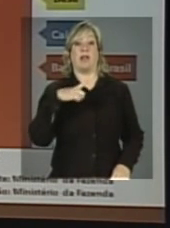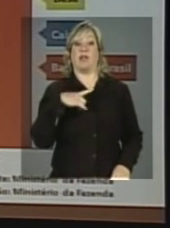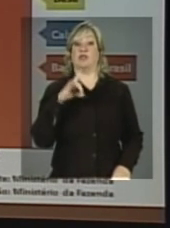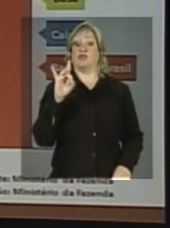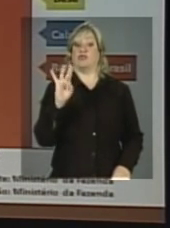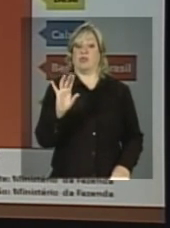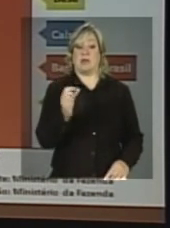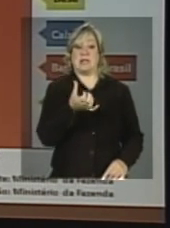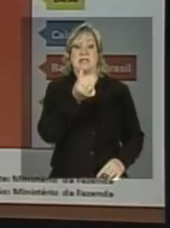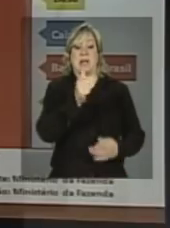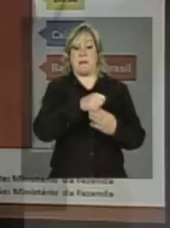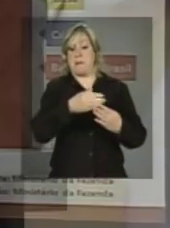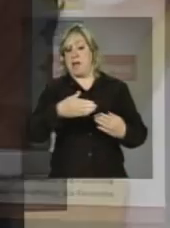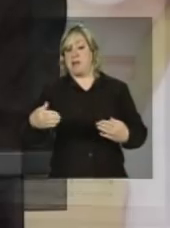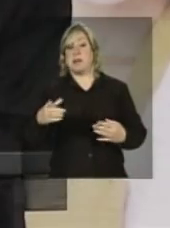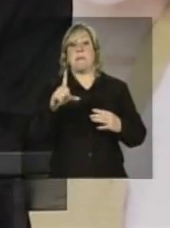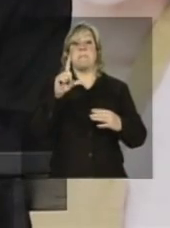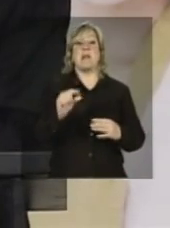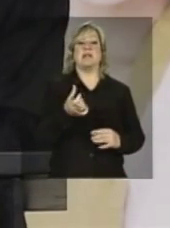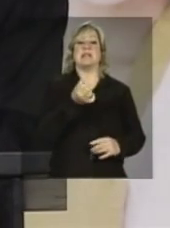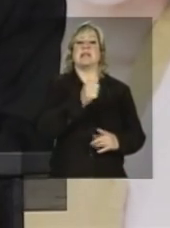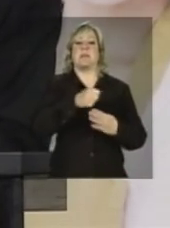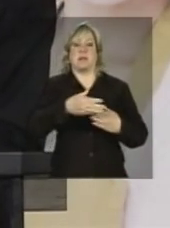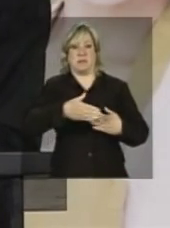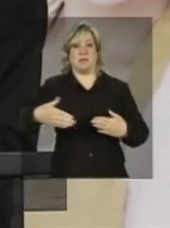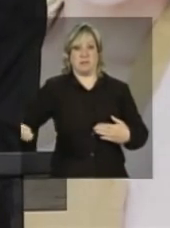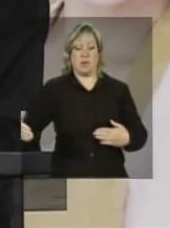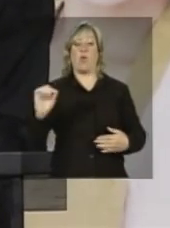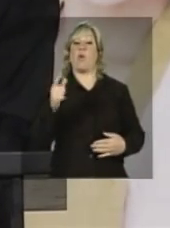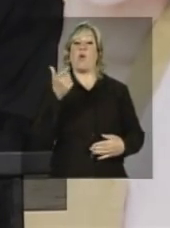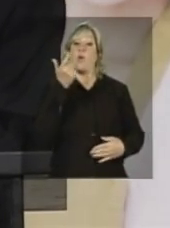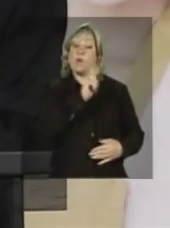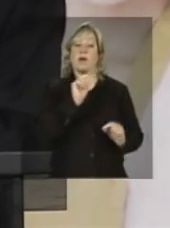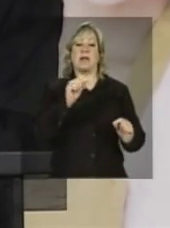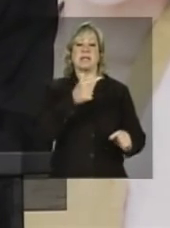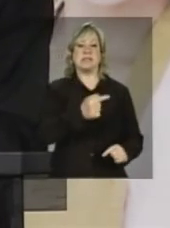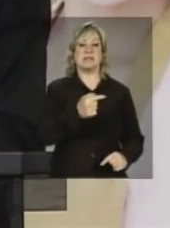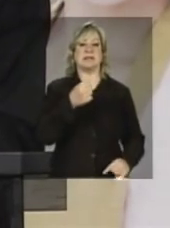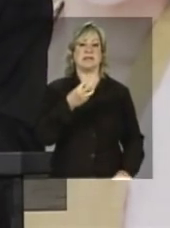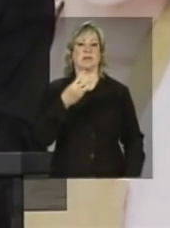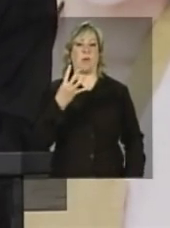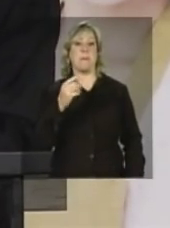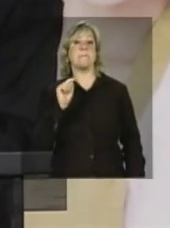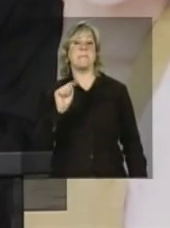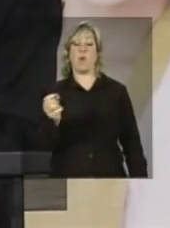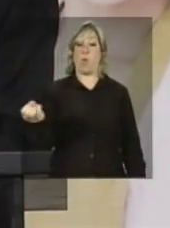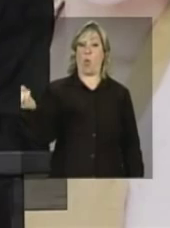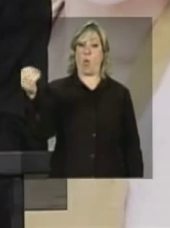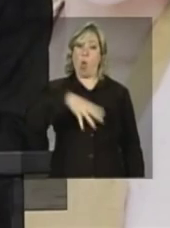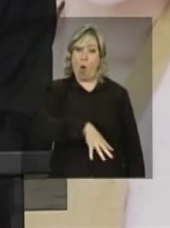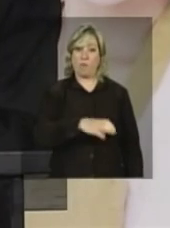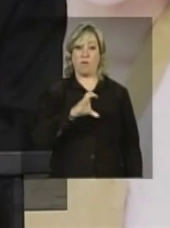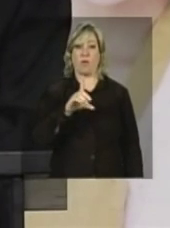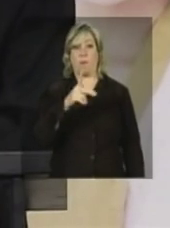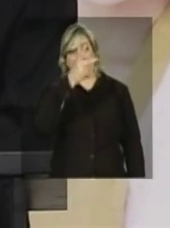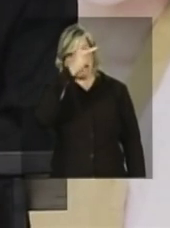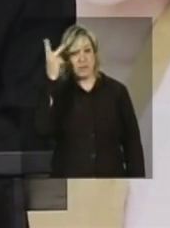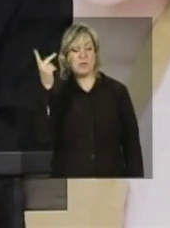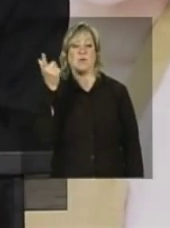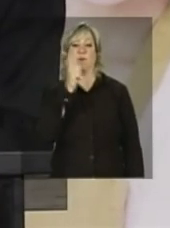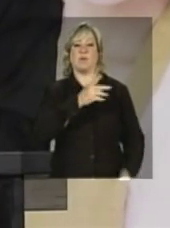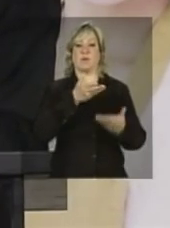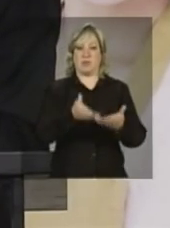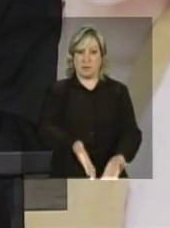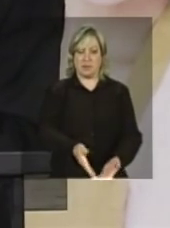semestre pela frente, ou menos de um semestre pela frente, é atingir 734 mil novos clientes em